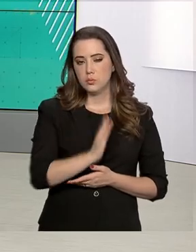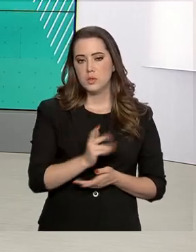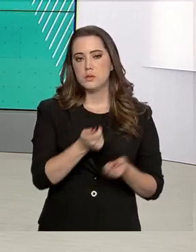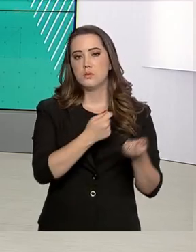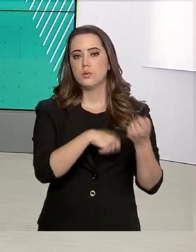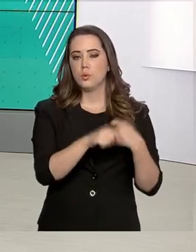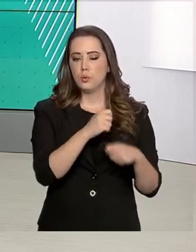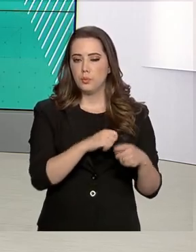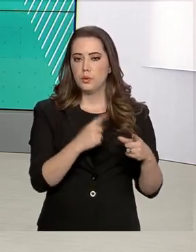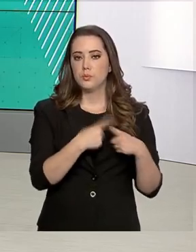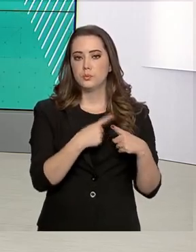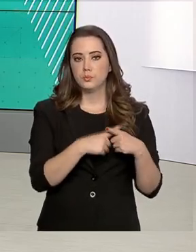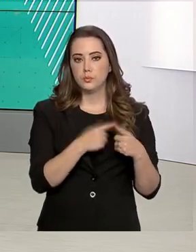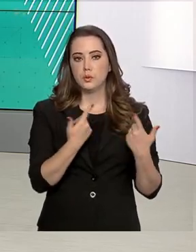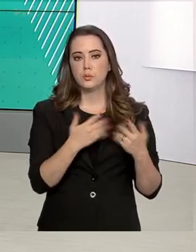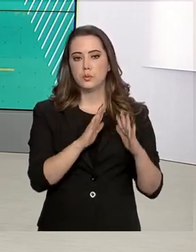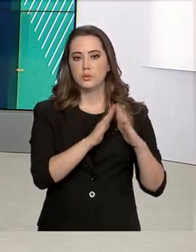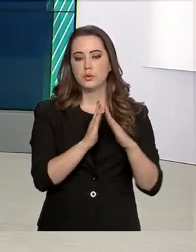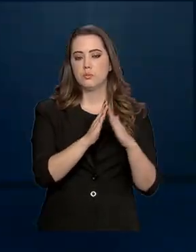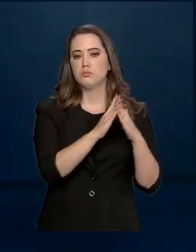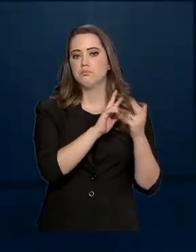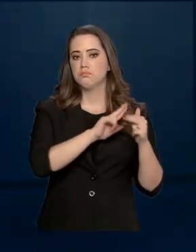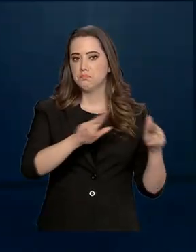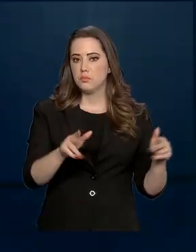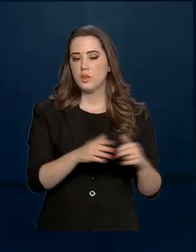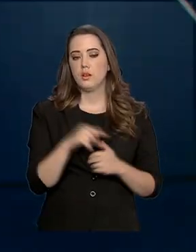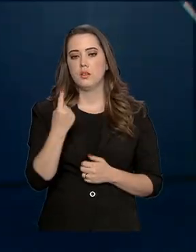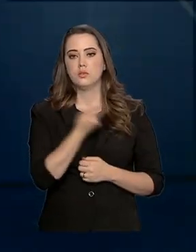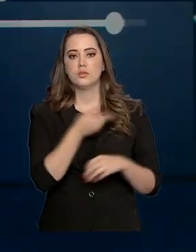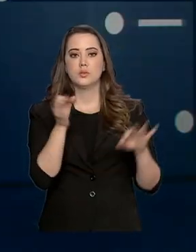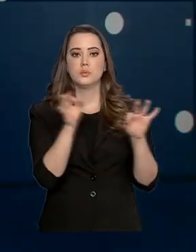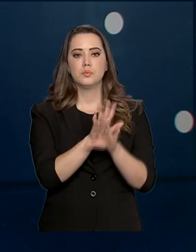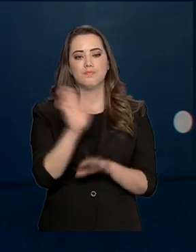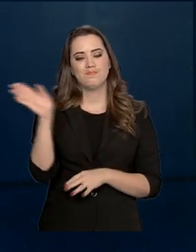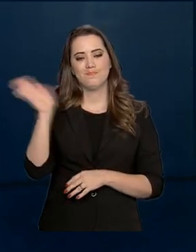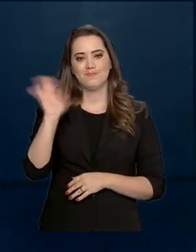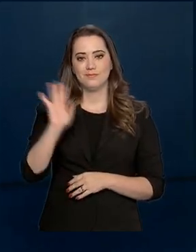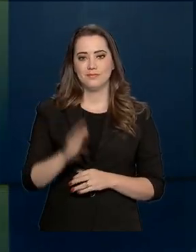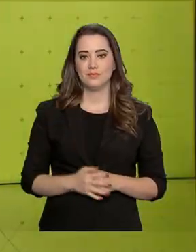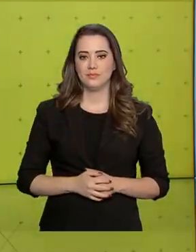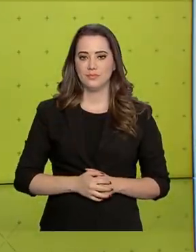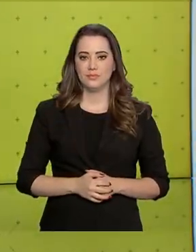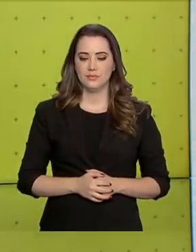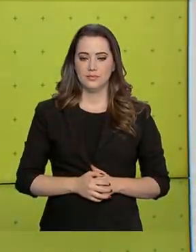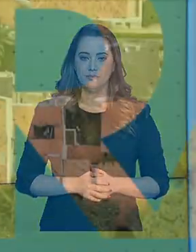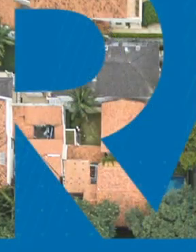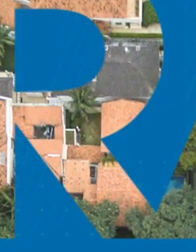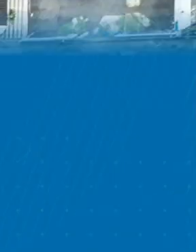país, especialmente no mercado imobiliário. A gente fica por aqui. Até a próxima edição.